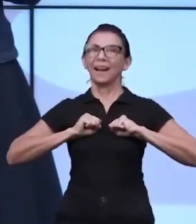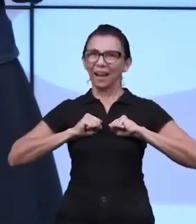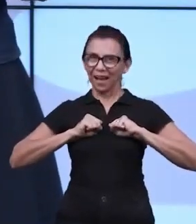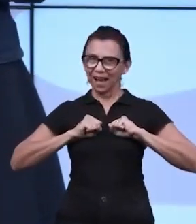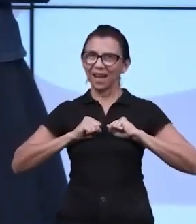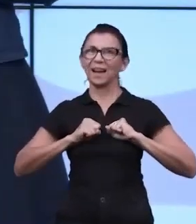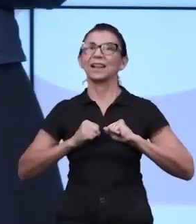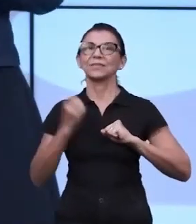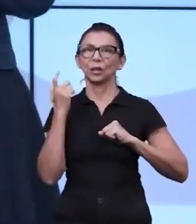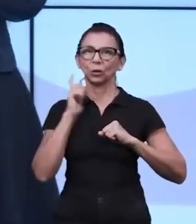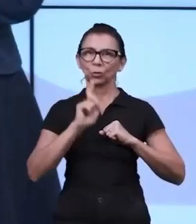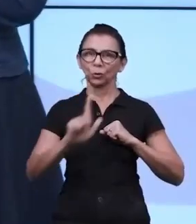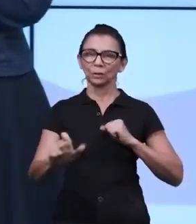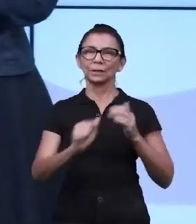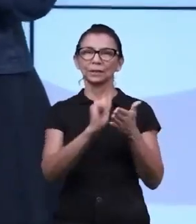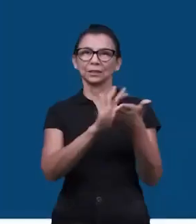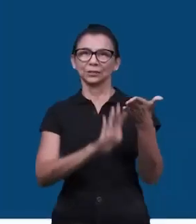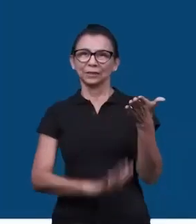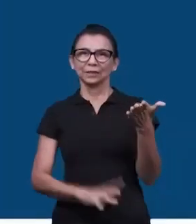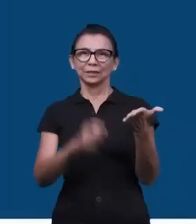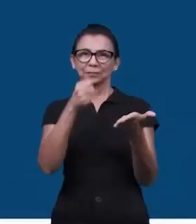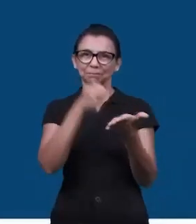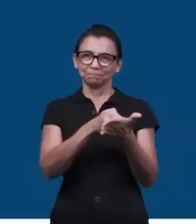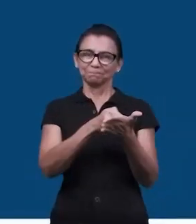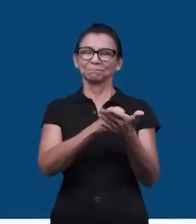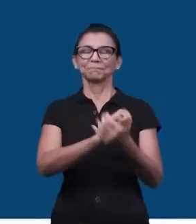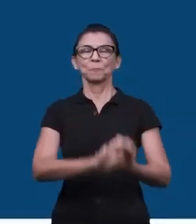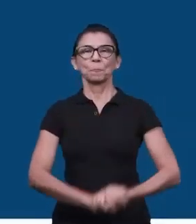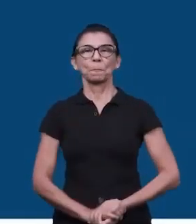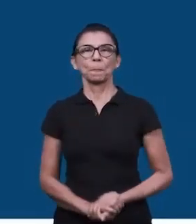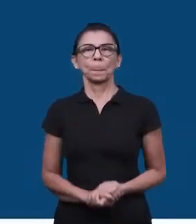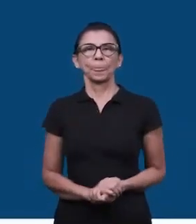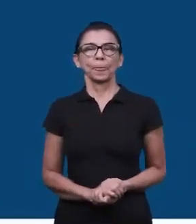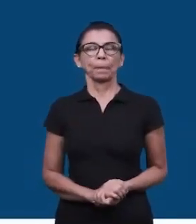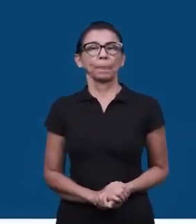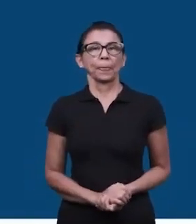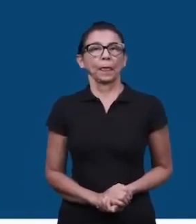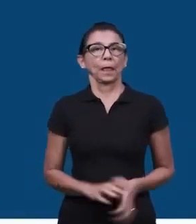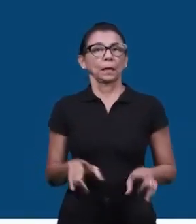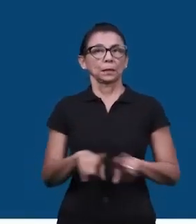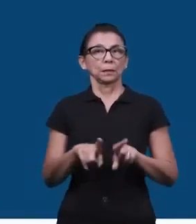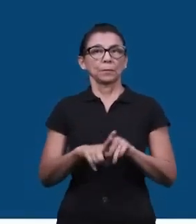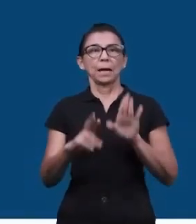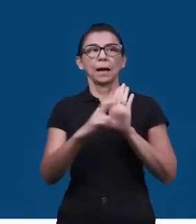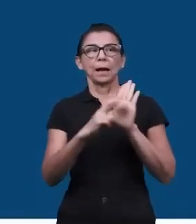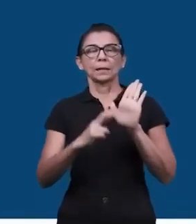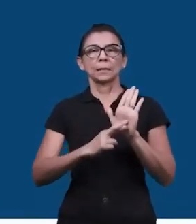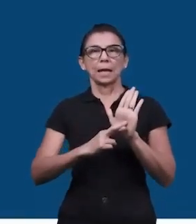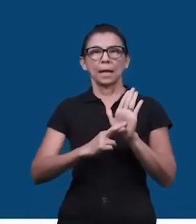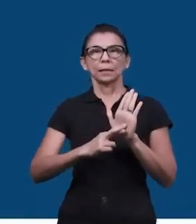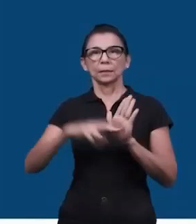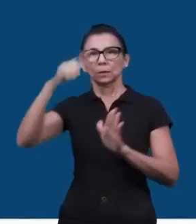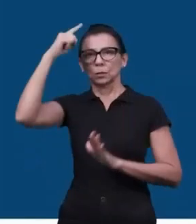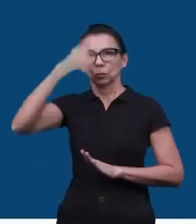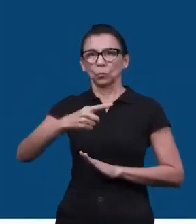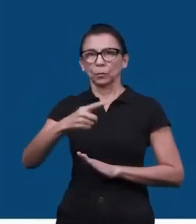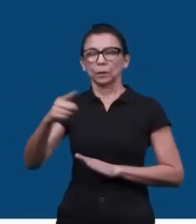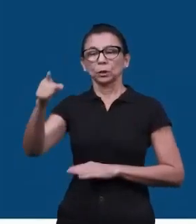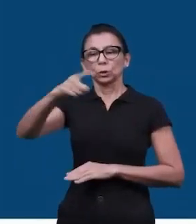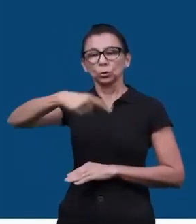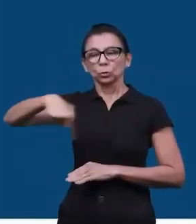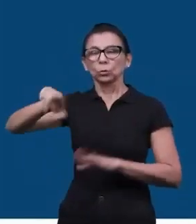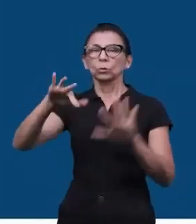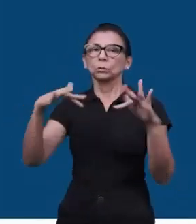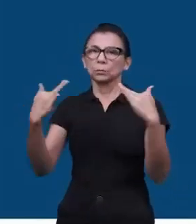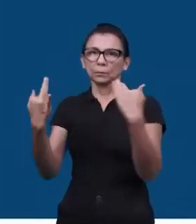aquela regra ou aquela ordem. E é importante que as ordens que forem dadas, as regras estabelecidas, sejam cumpridas por todos.